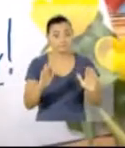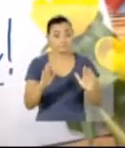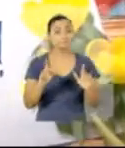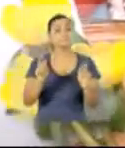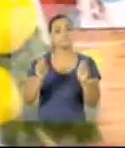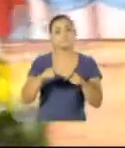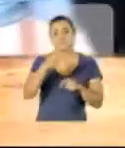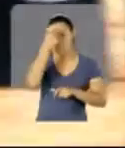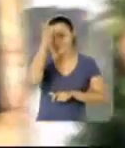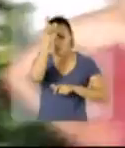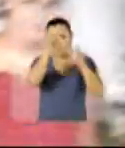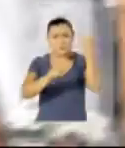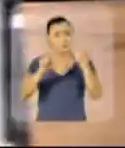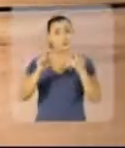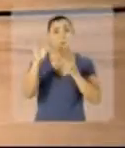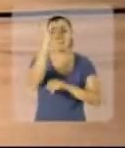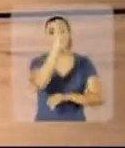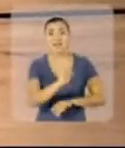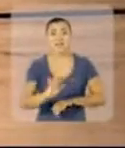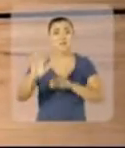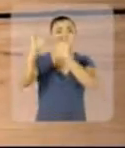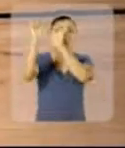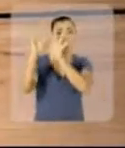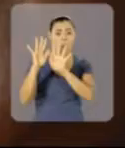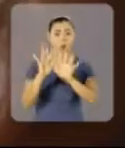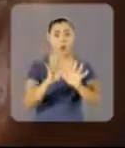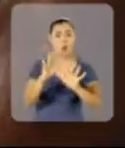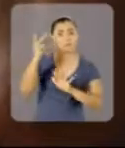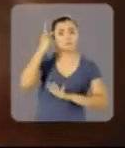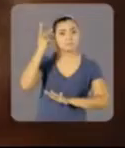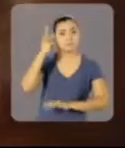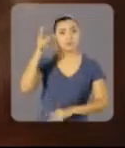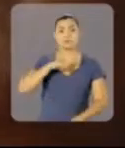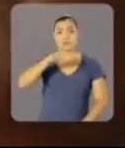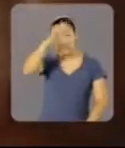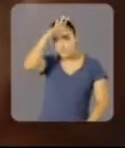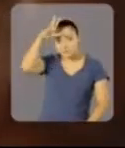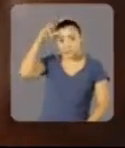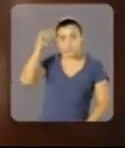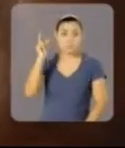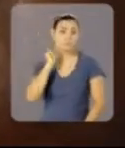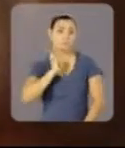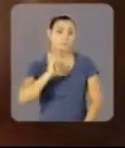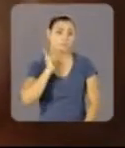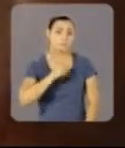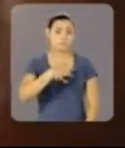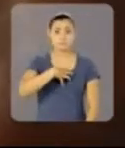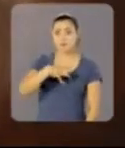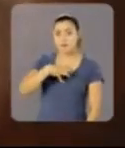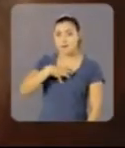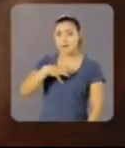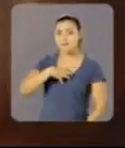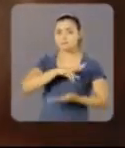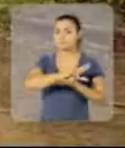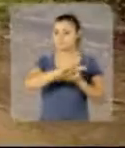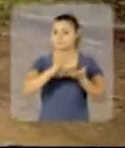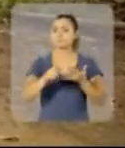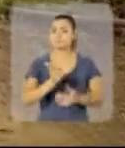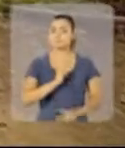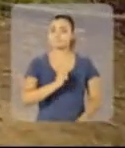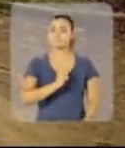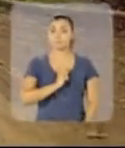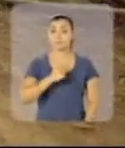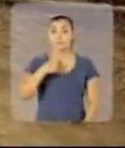tinha gente de todos os lugares do Brasil, Mato Grosso, Minas, Bahia.